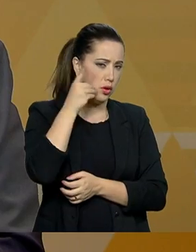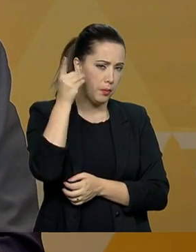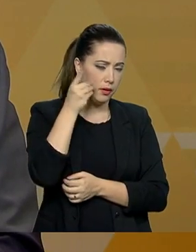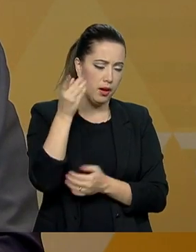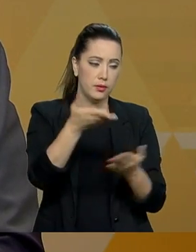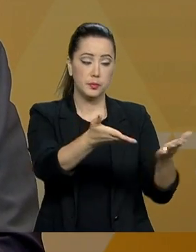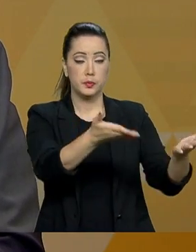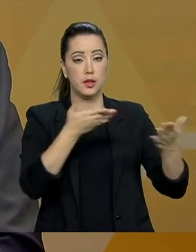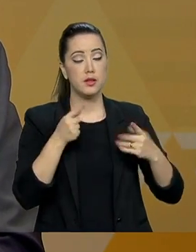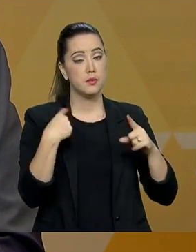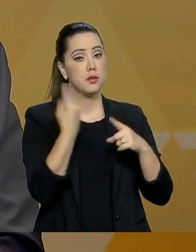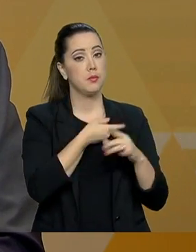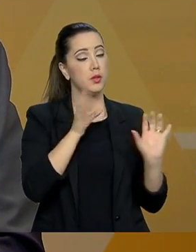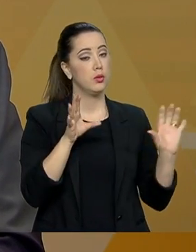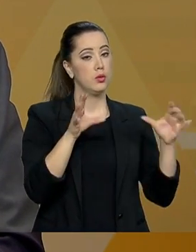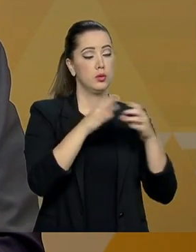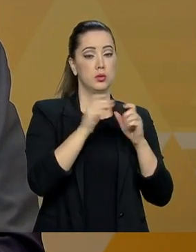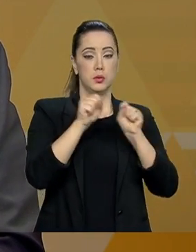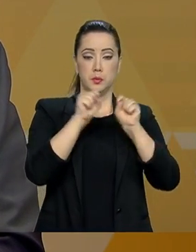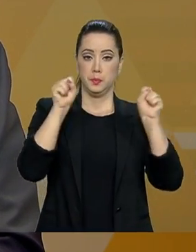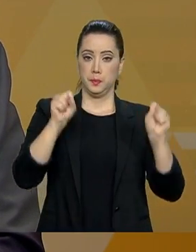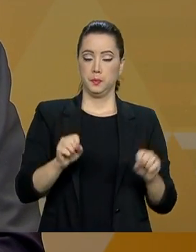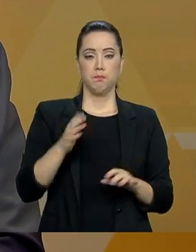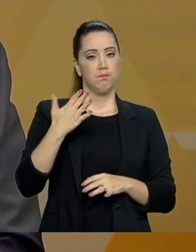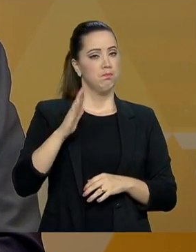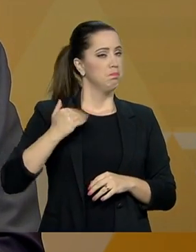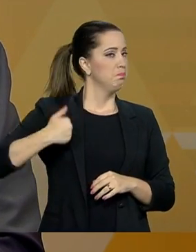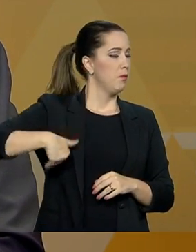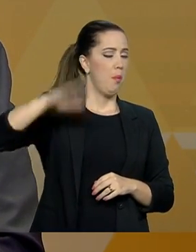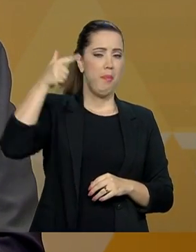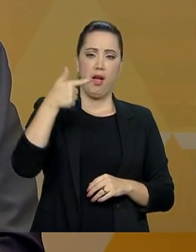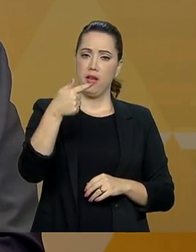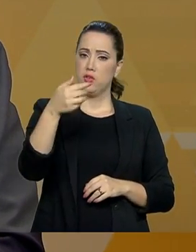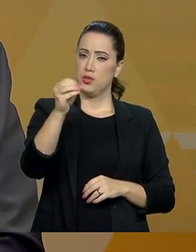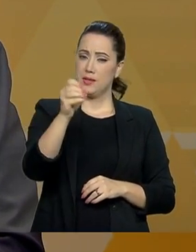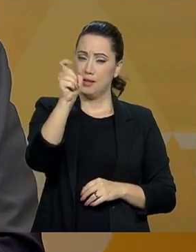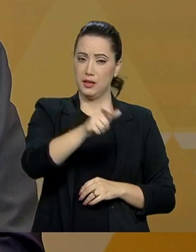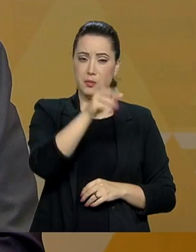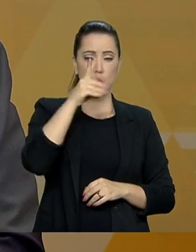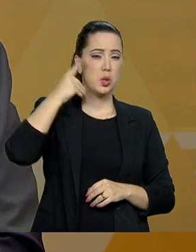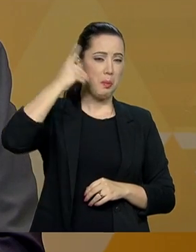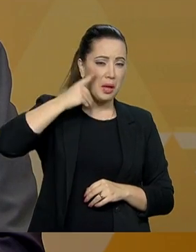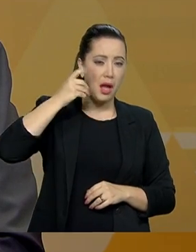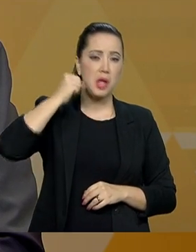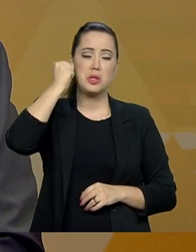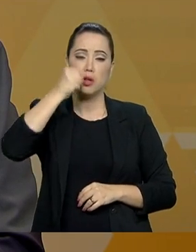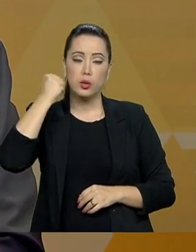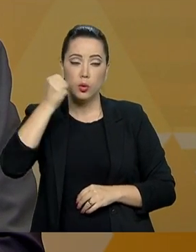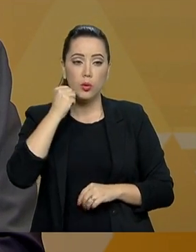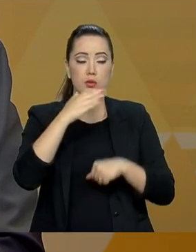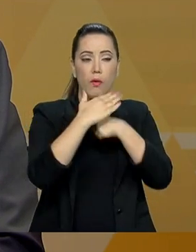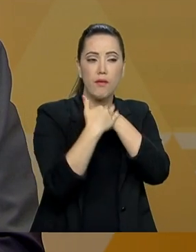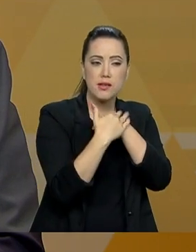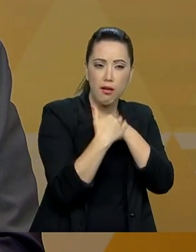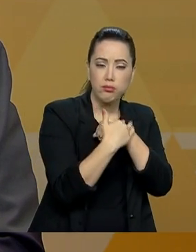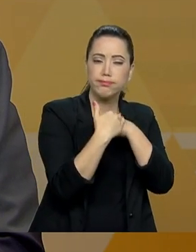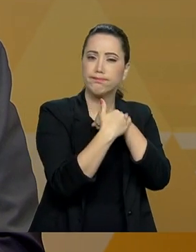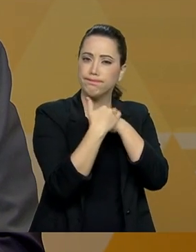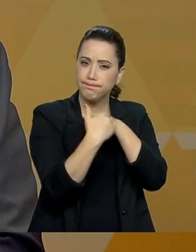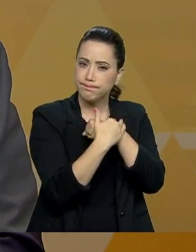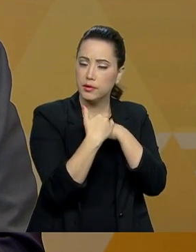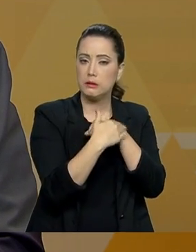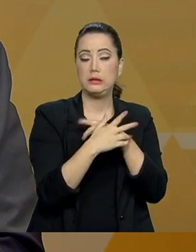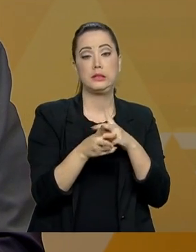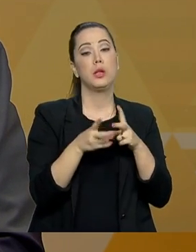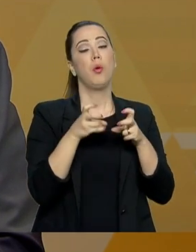Recebi no nosso gabinete seguramente mais de 70 parlamentares entre deputados e senadores. E o que eu tenho visto, a